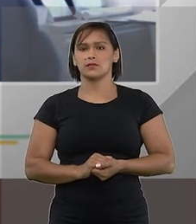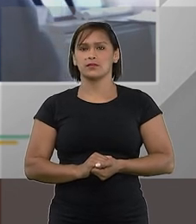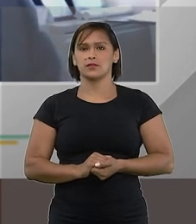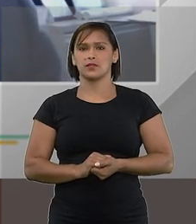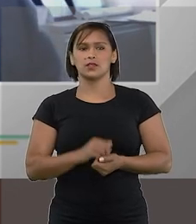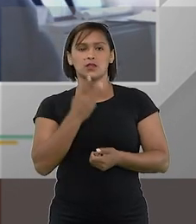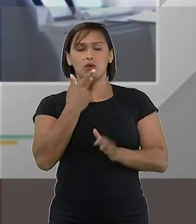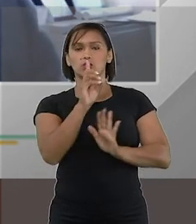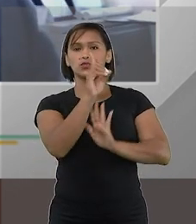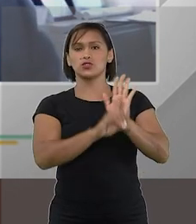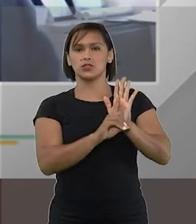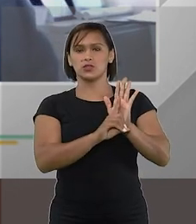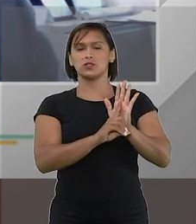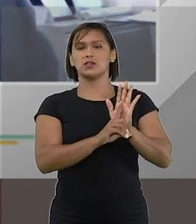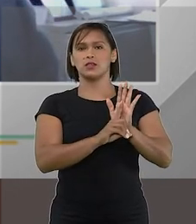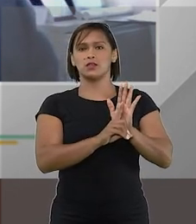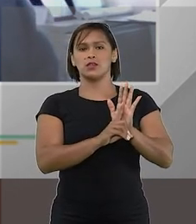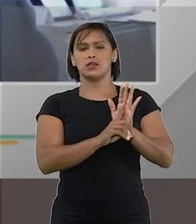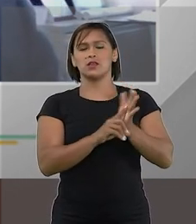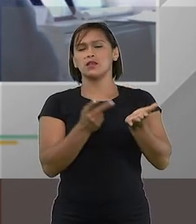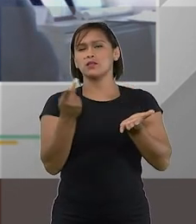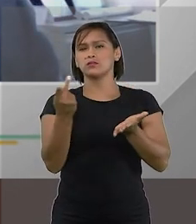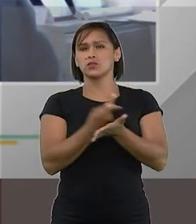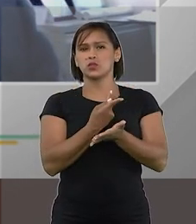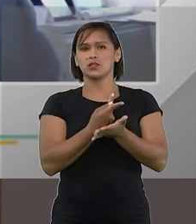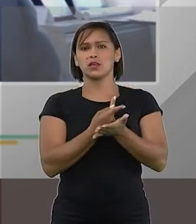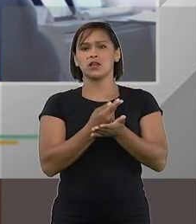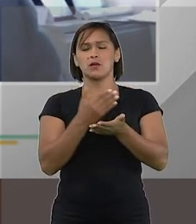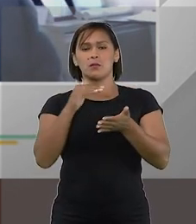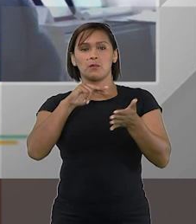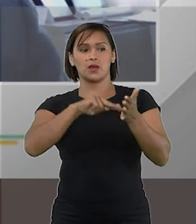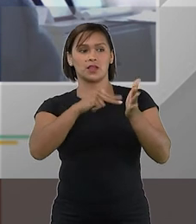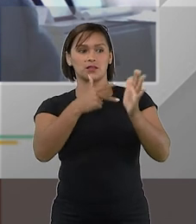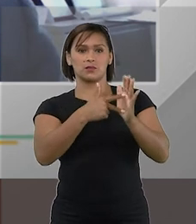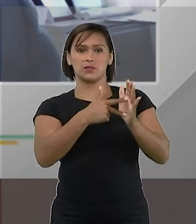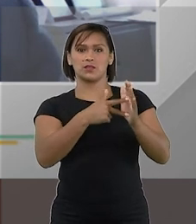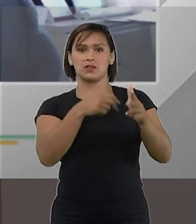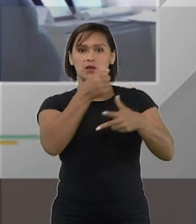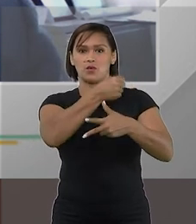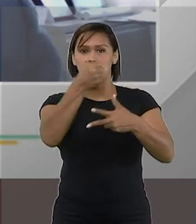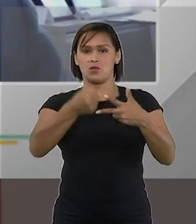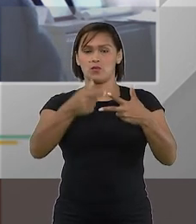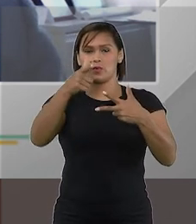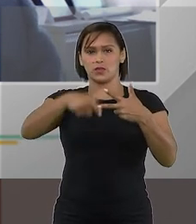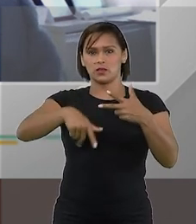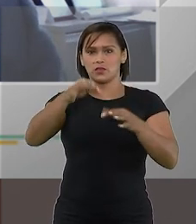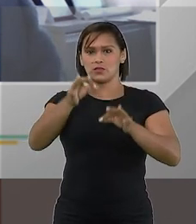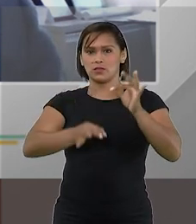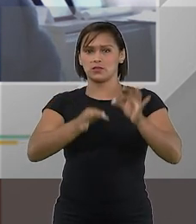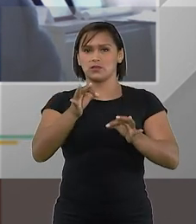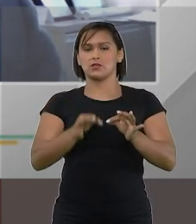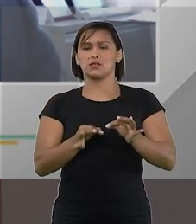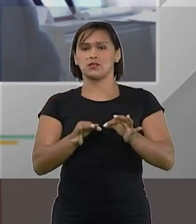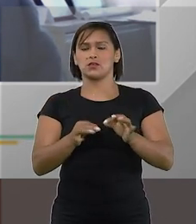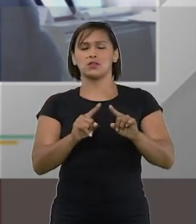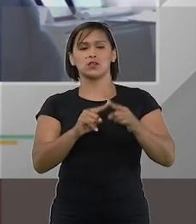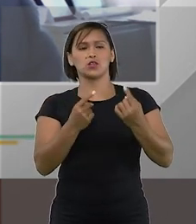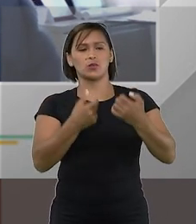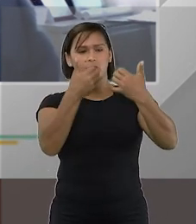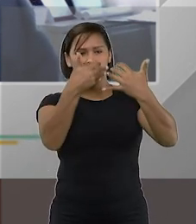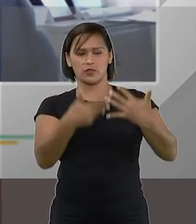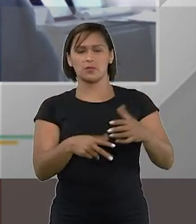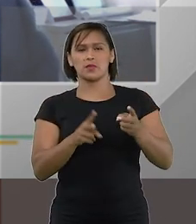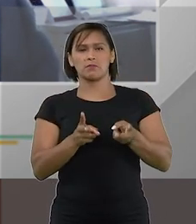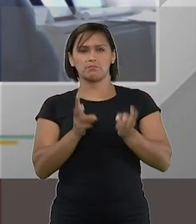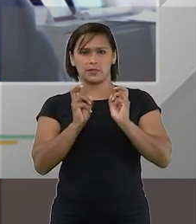o direito ele ele acontece pela interpretação do poder judiciário né e como foi